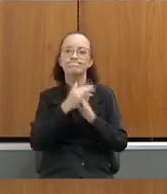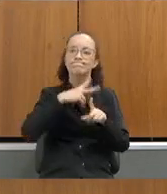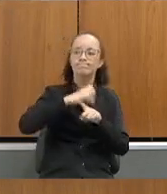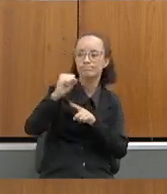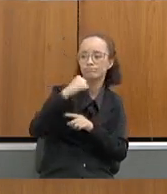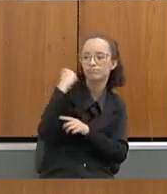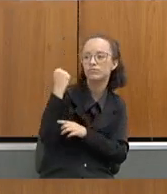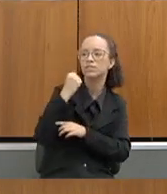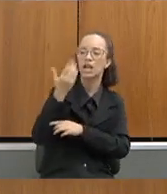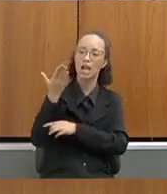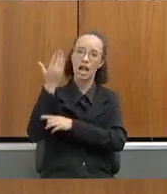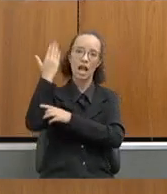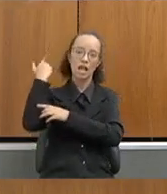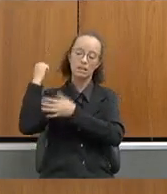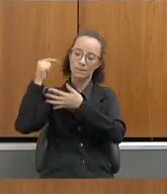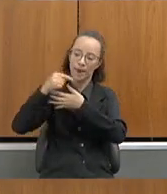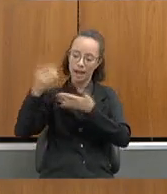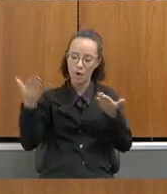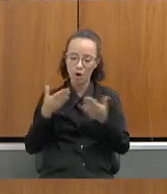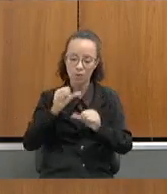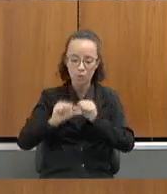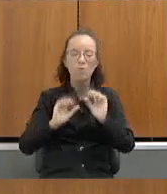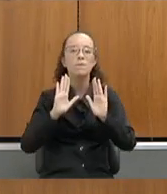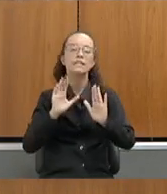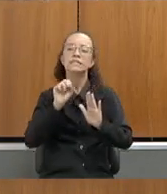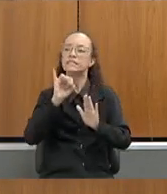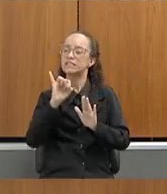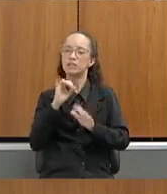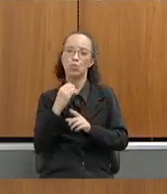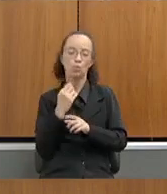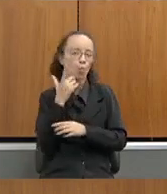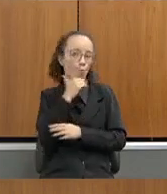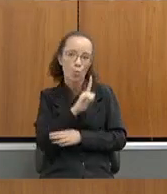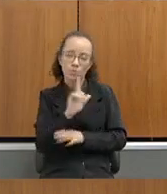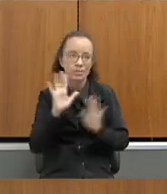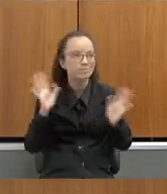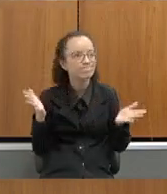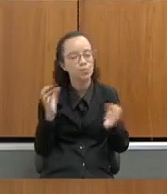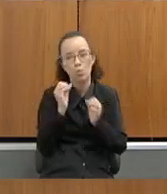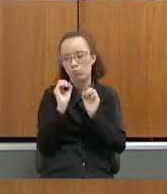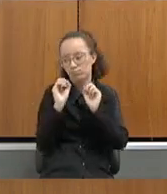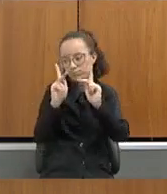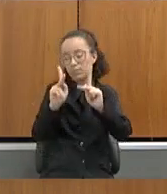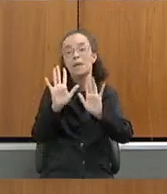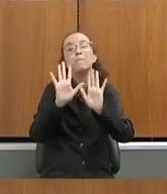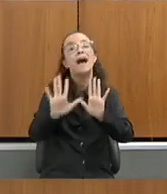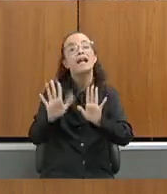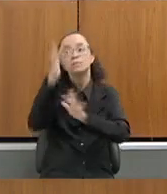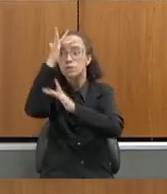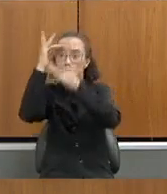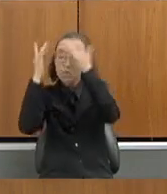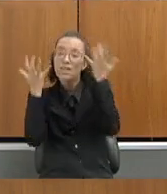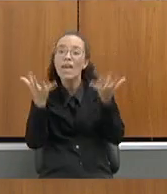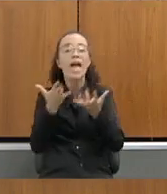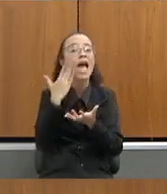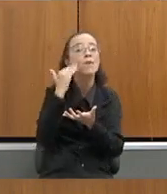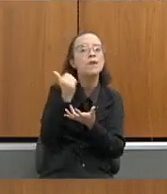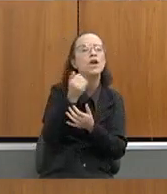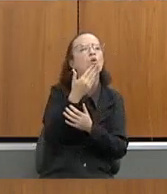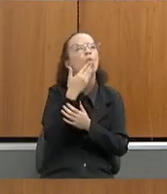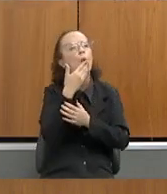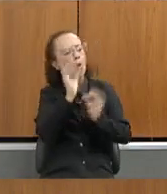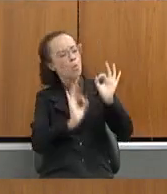assim, agora está ótimo. Se não vencemos, tudo bem, eu não vou fazer isso. Eu acho que as pessoas querem saber, e aí, qual é o plano? Qual é a